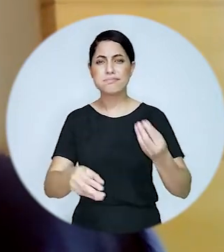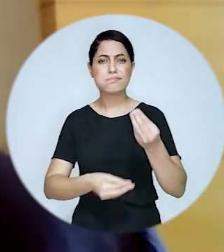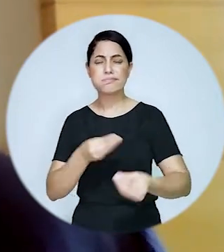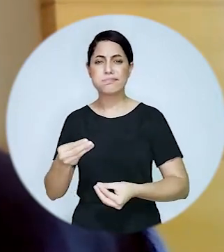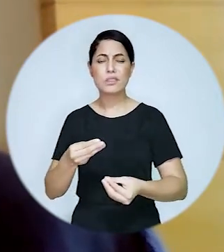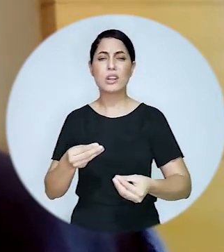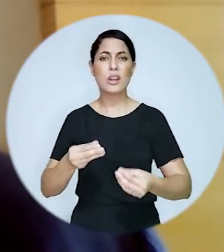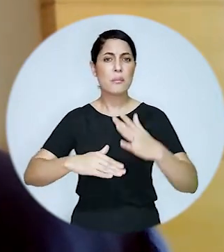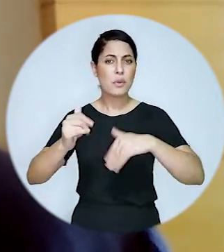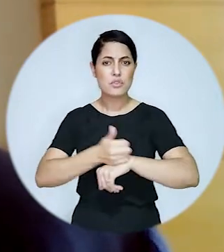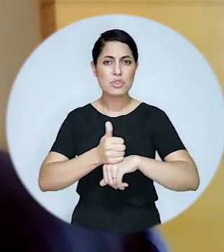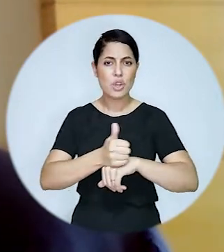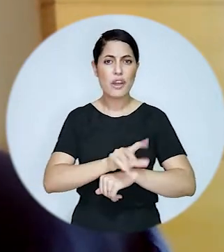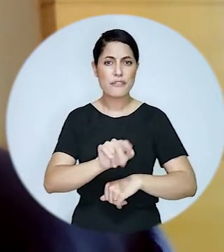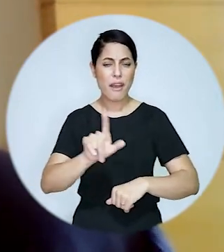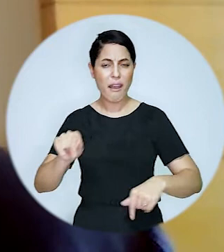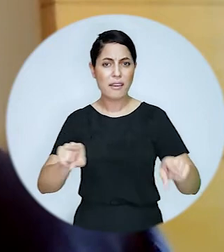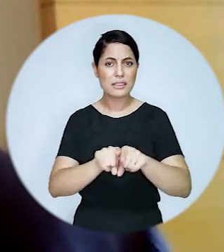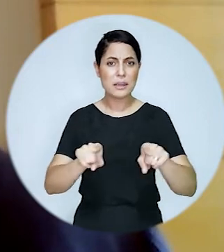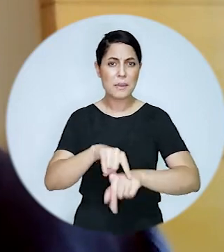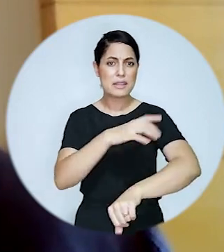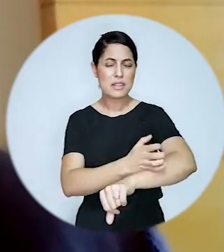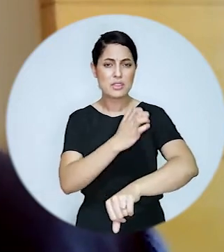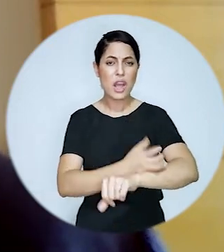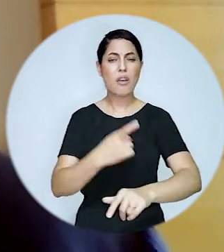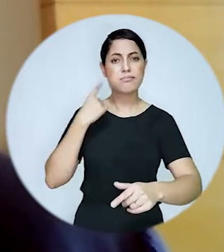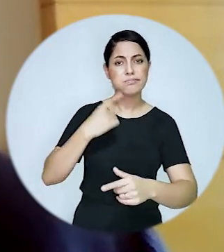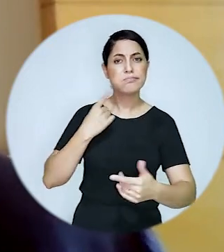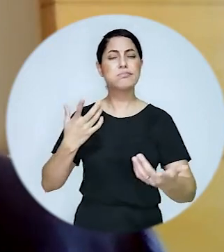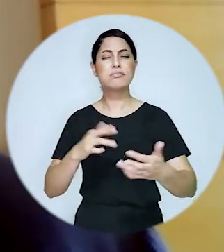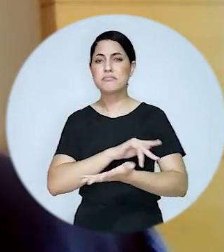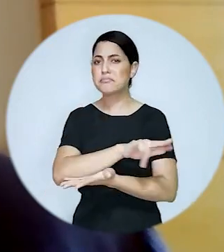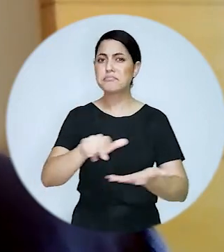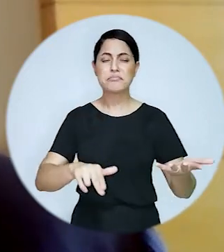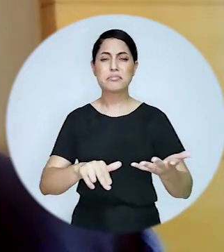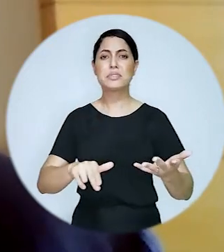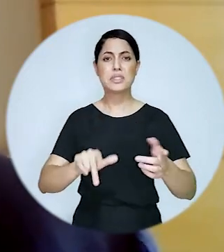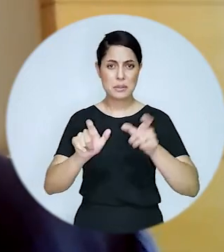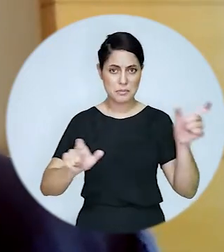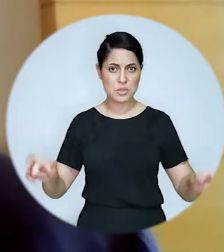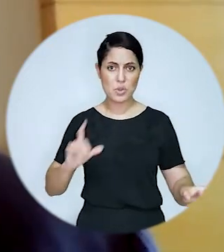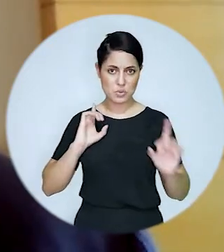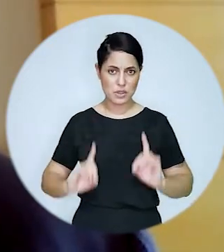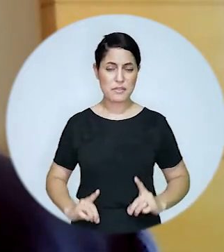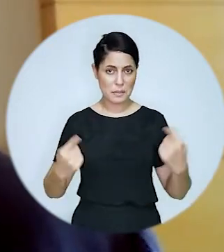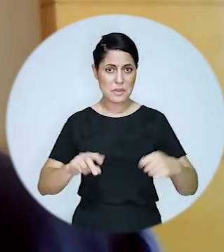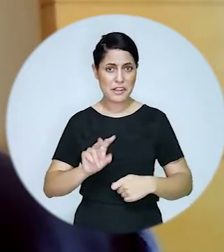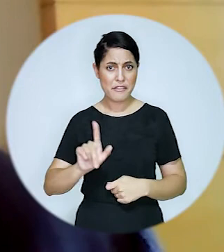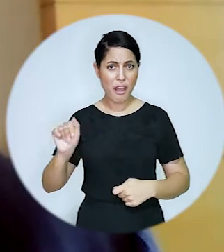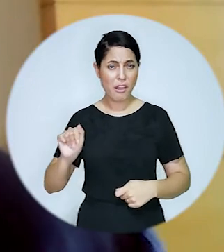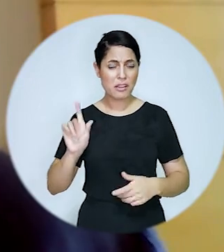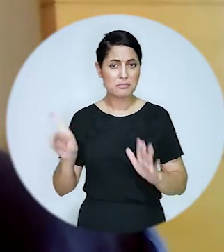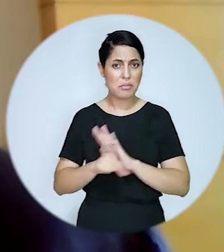vagas de enfim colocação no mercado profissional para os estagiários estagiárias advogados e advogadas